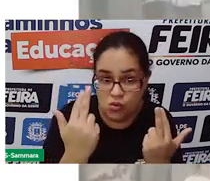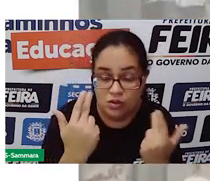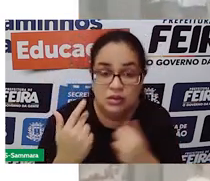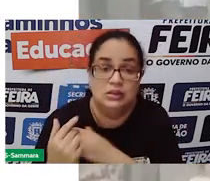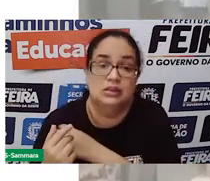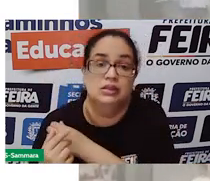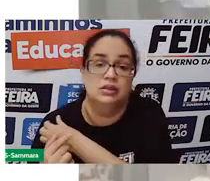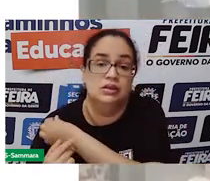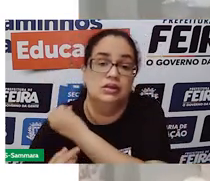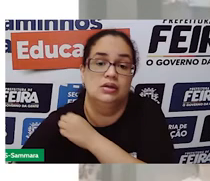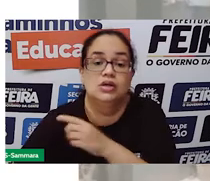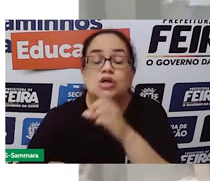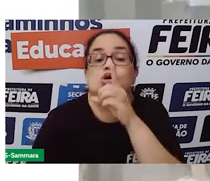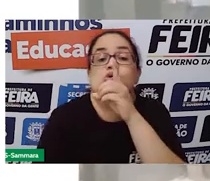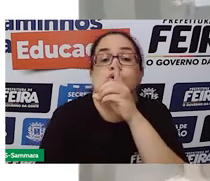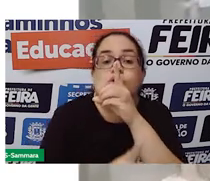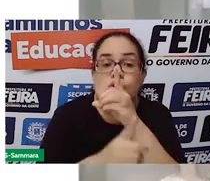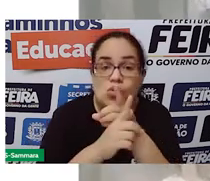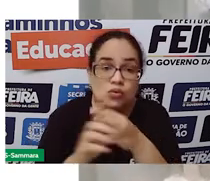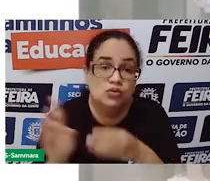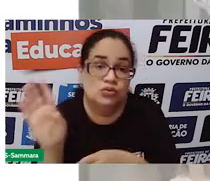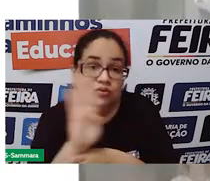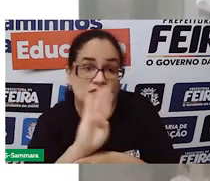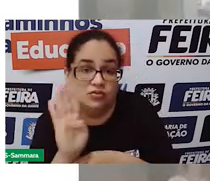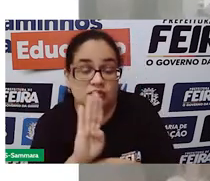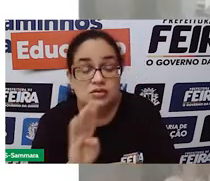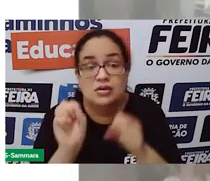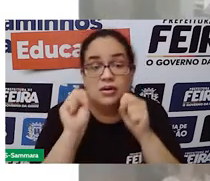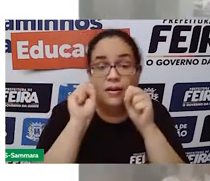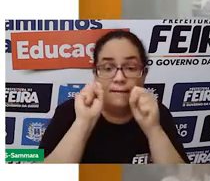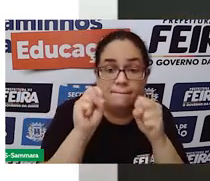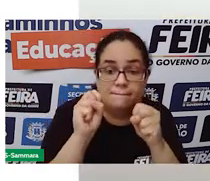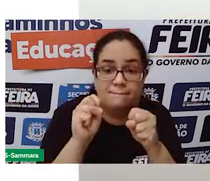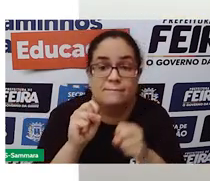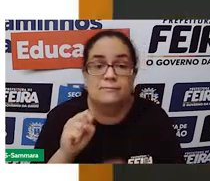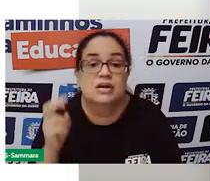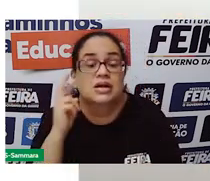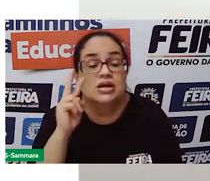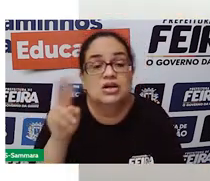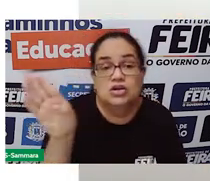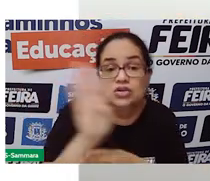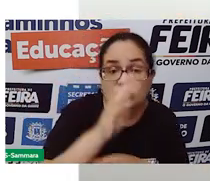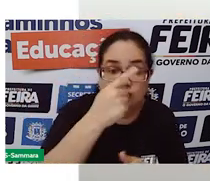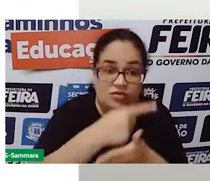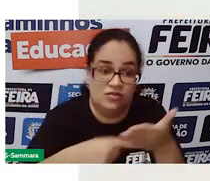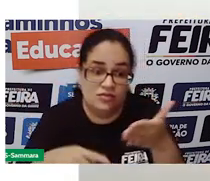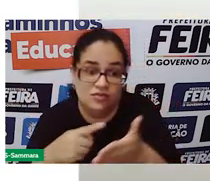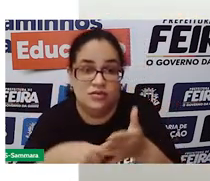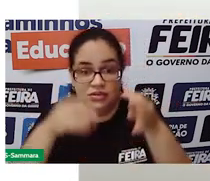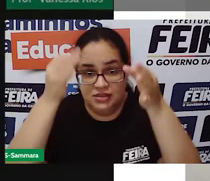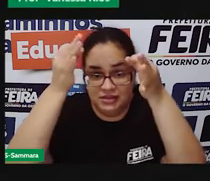Nesta página, você encontra outros vídeos sobre o papel dos políticos no seu município. Assista e vote consciente.